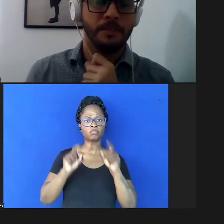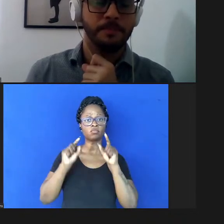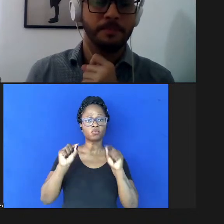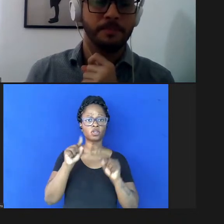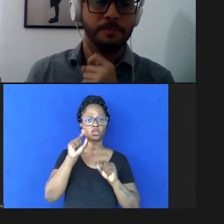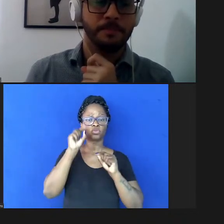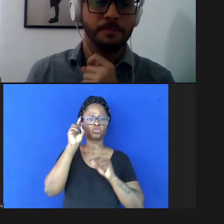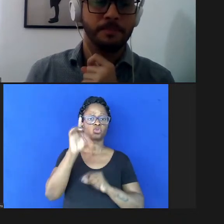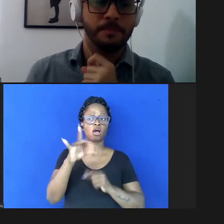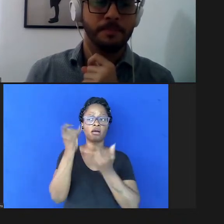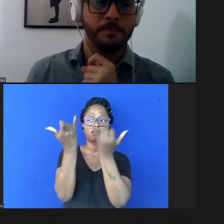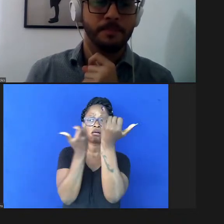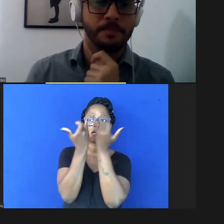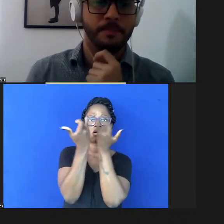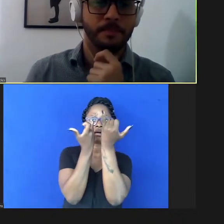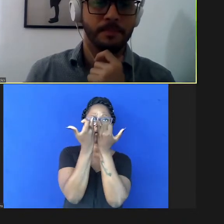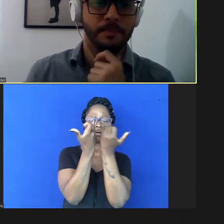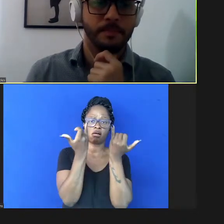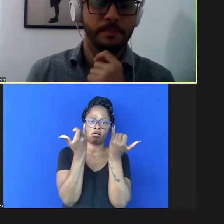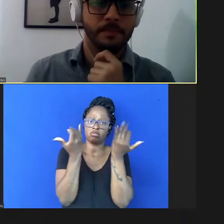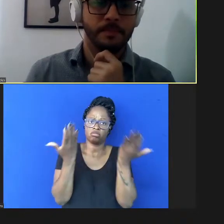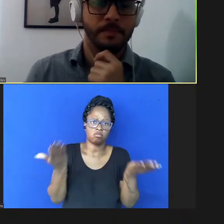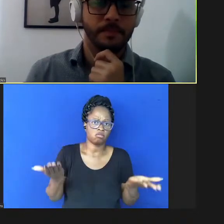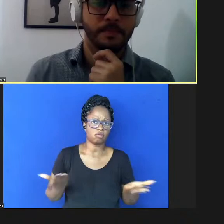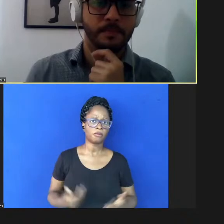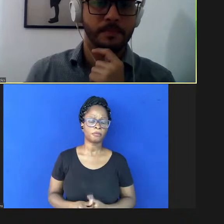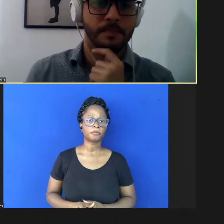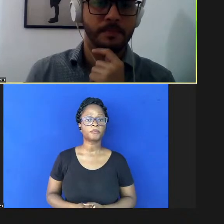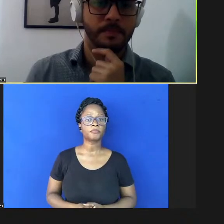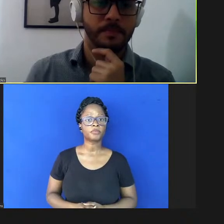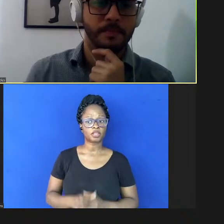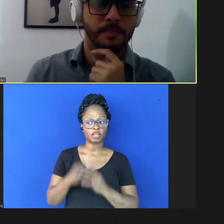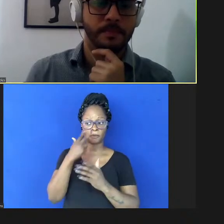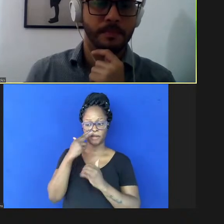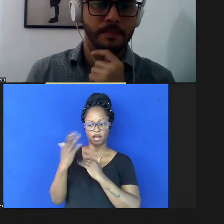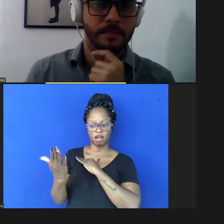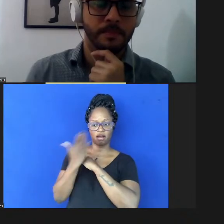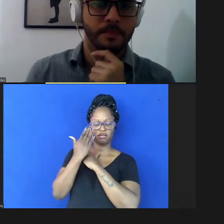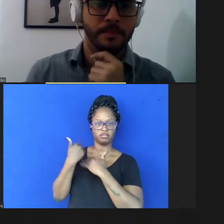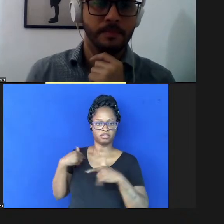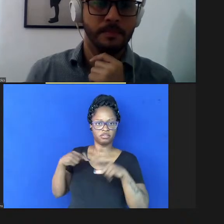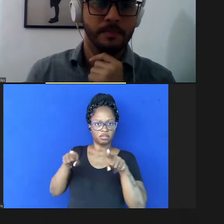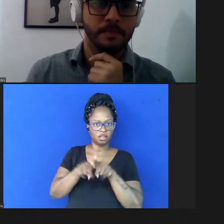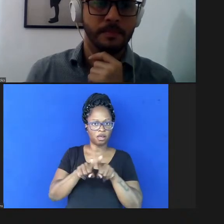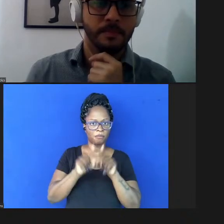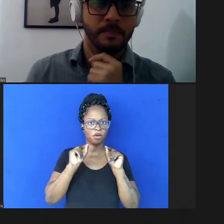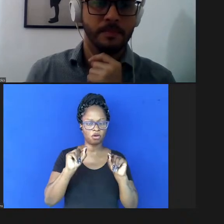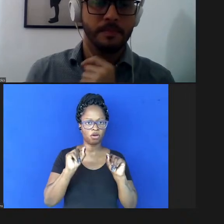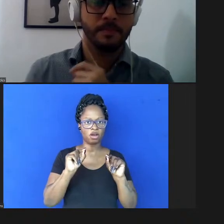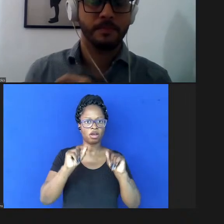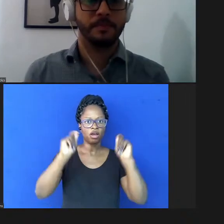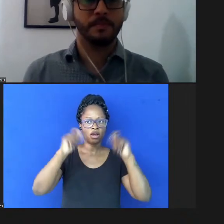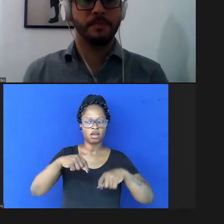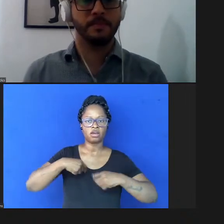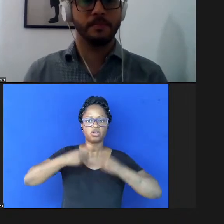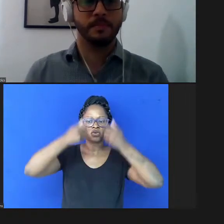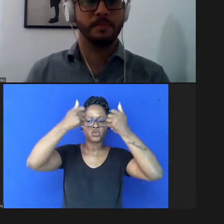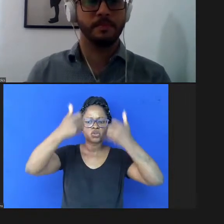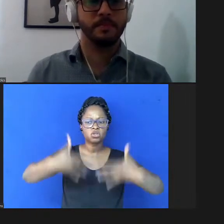acesso à informação e ajuda e quando eu falo sobre